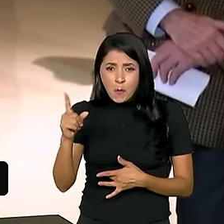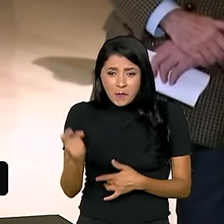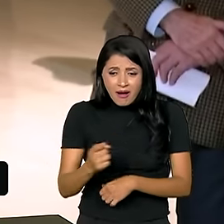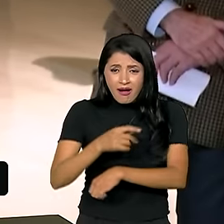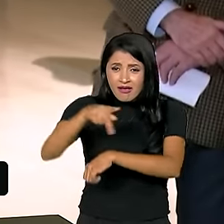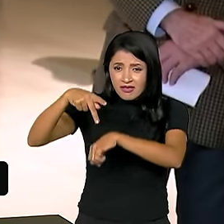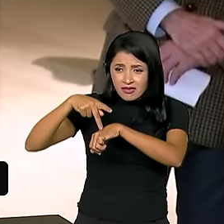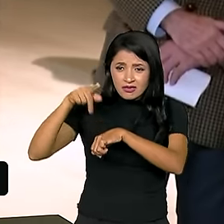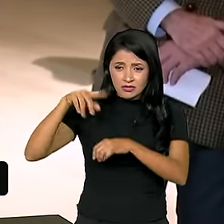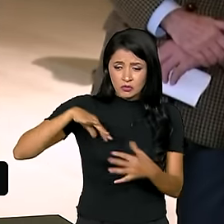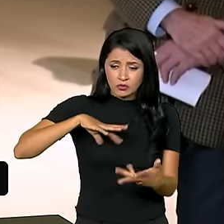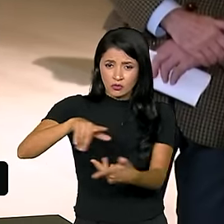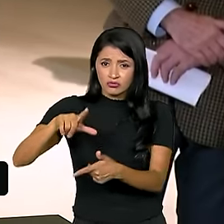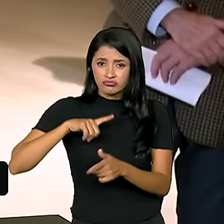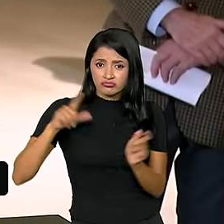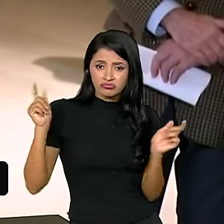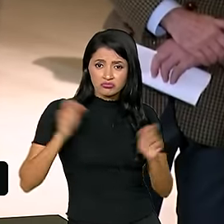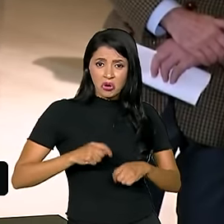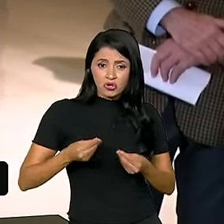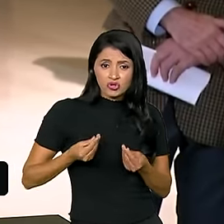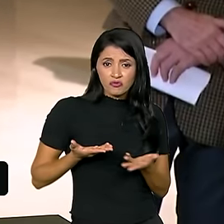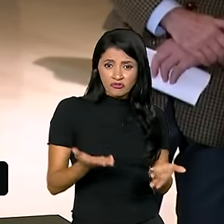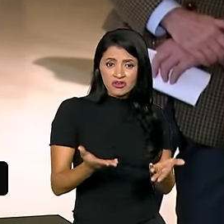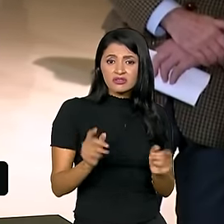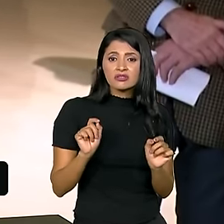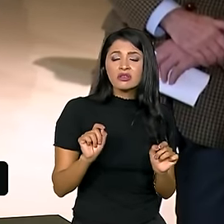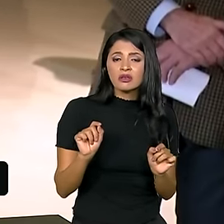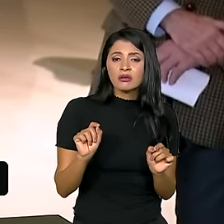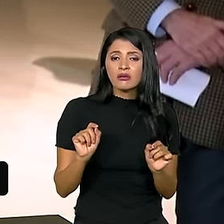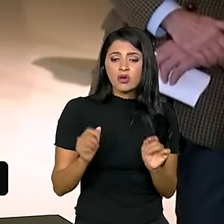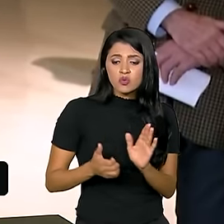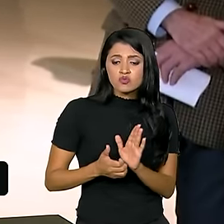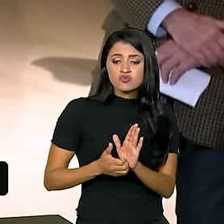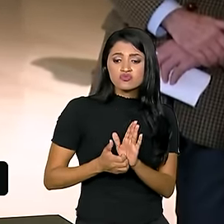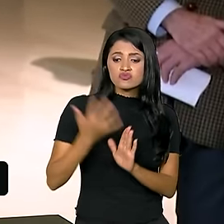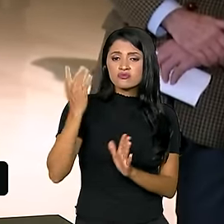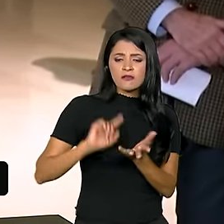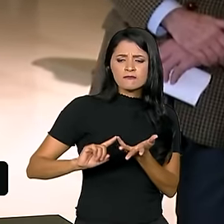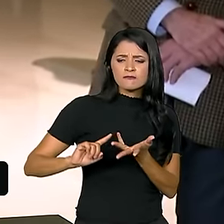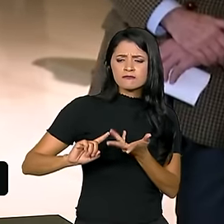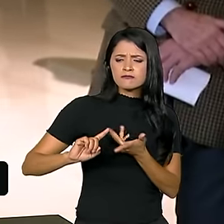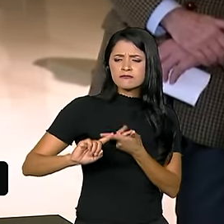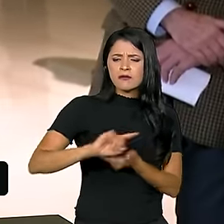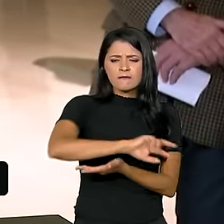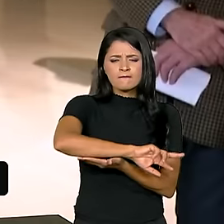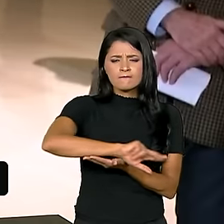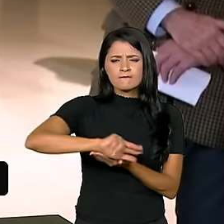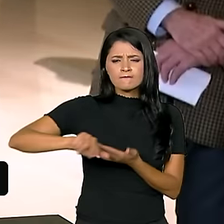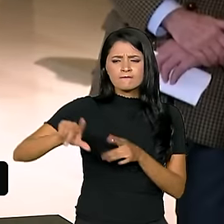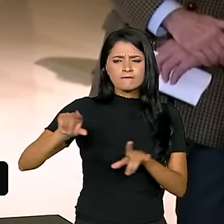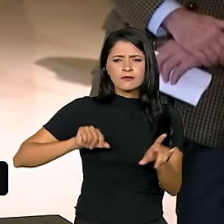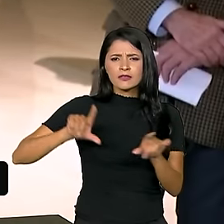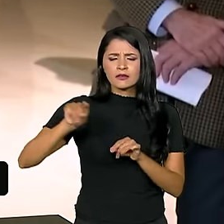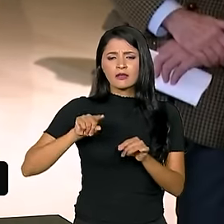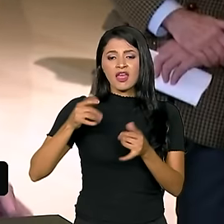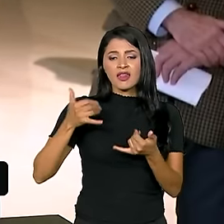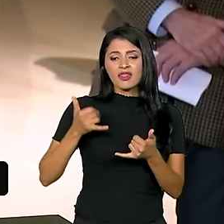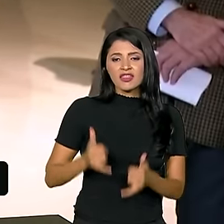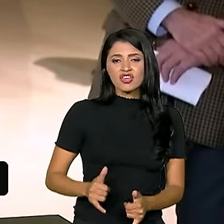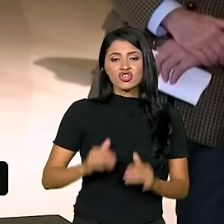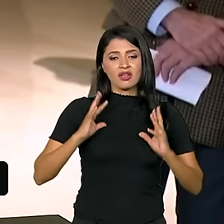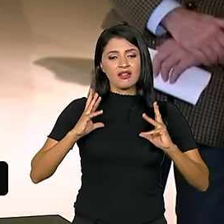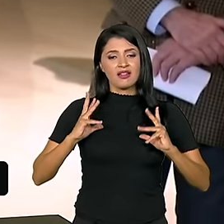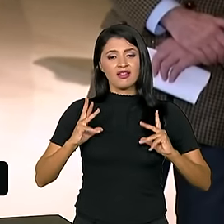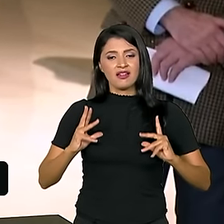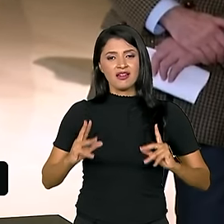de oferecer ao planeta a quantidade e as variáveis de auspição de energia limpa como o